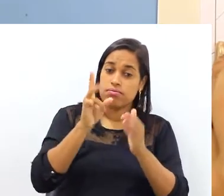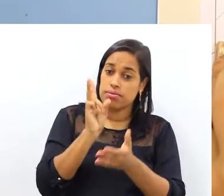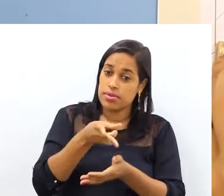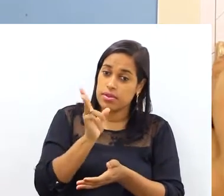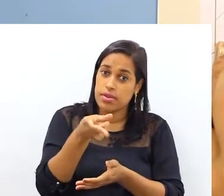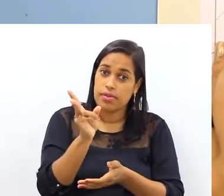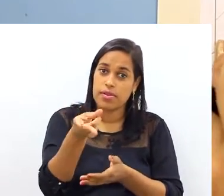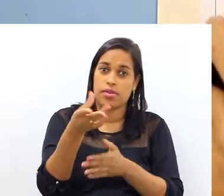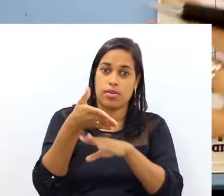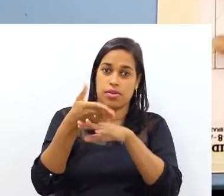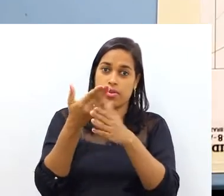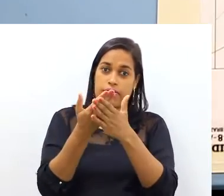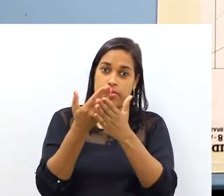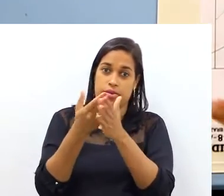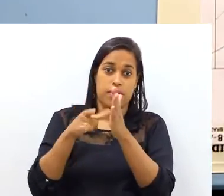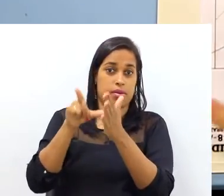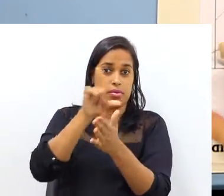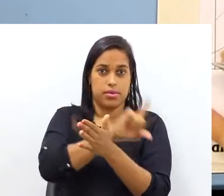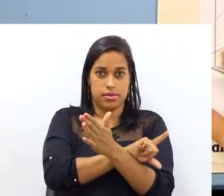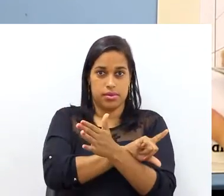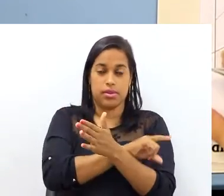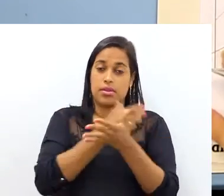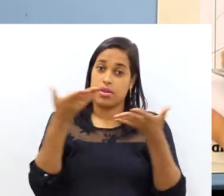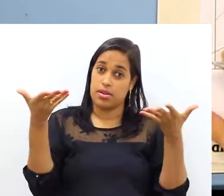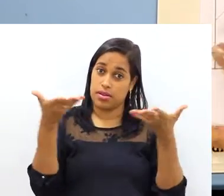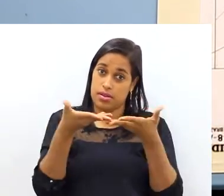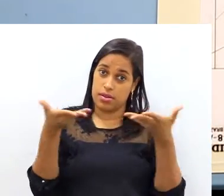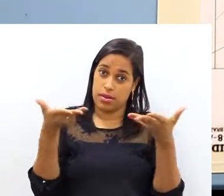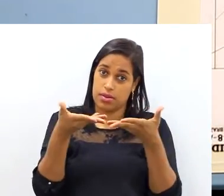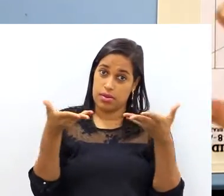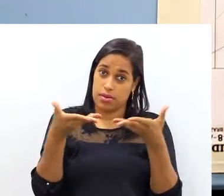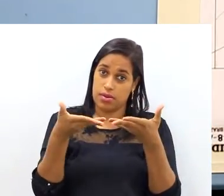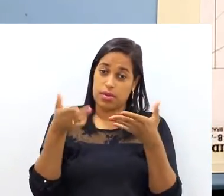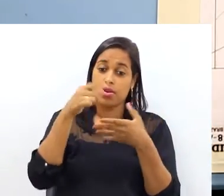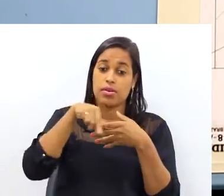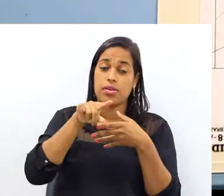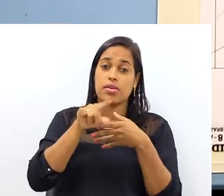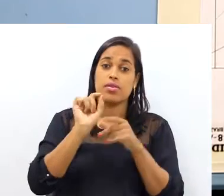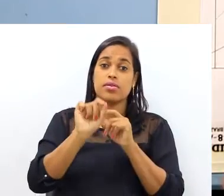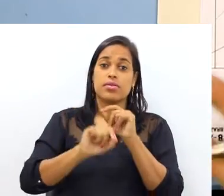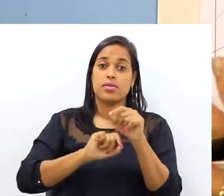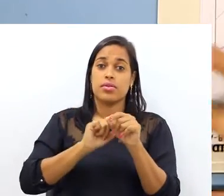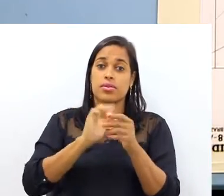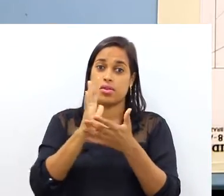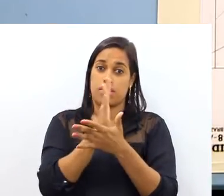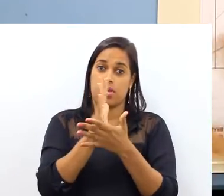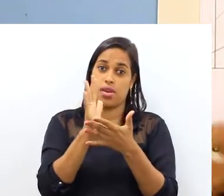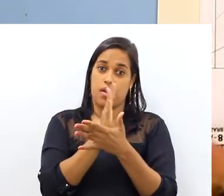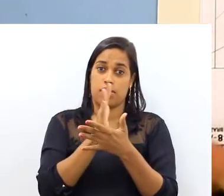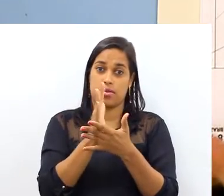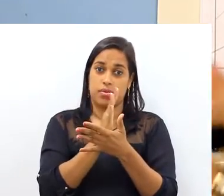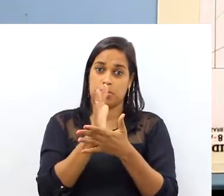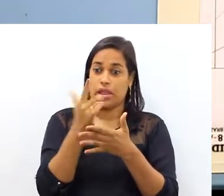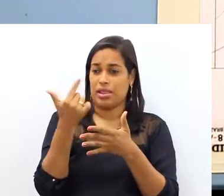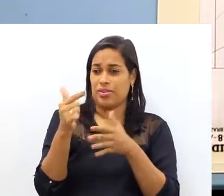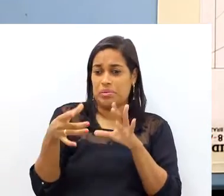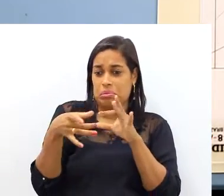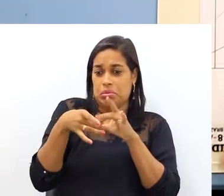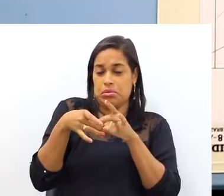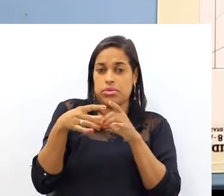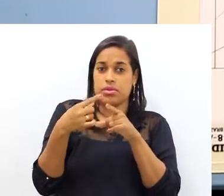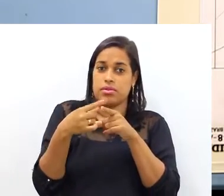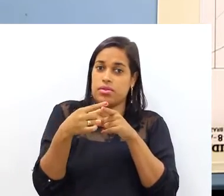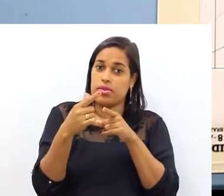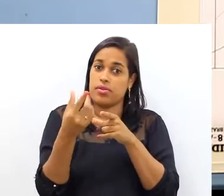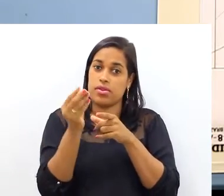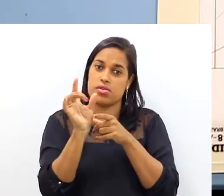videoaula passada, e agora eu vou colocar com vocês, inserir algumas, vai ficar até meio desconexo, porque eu vou